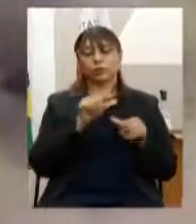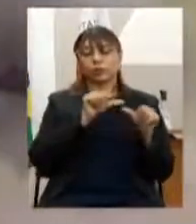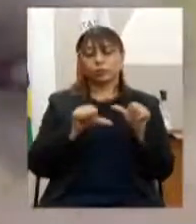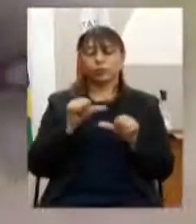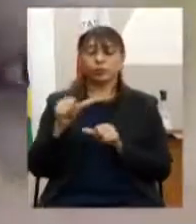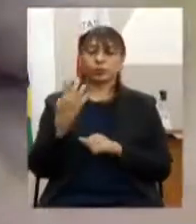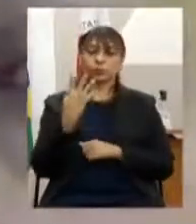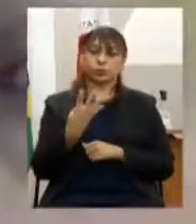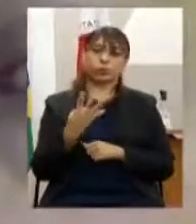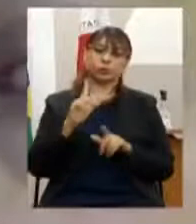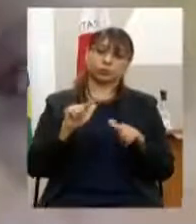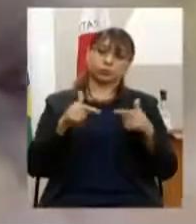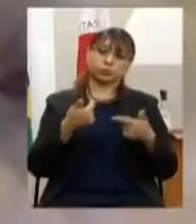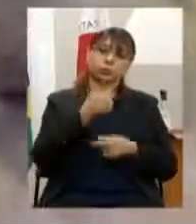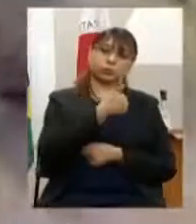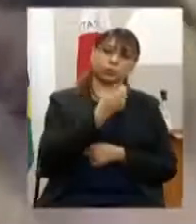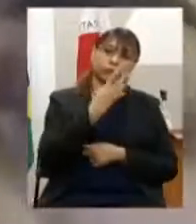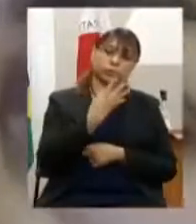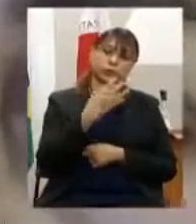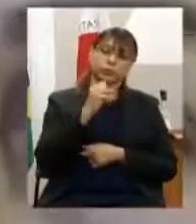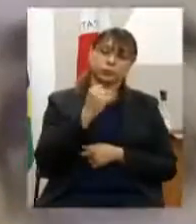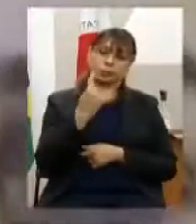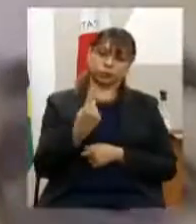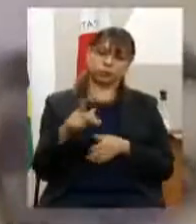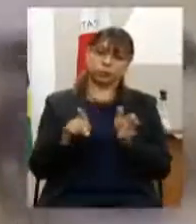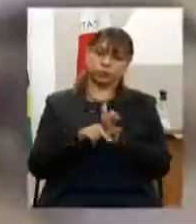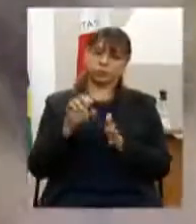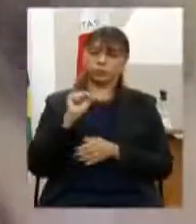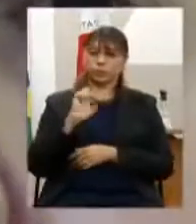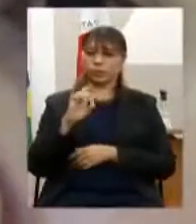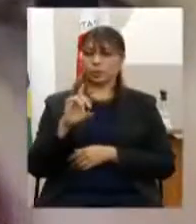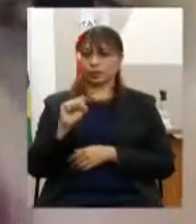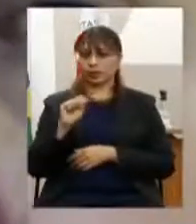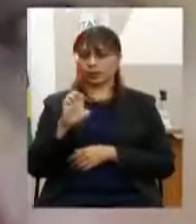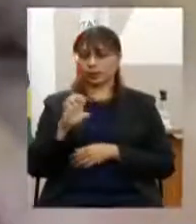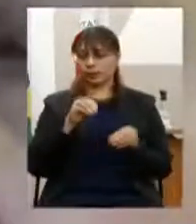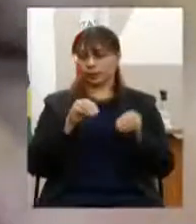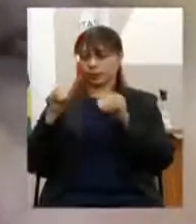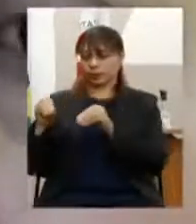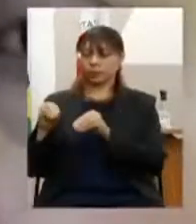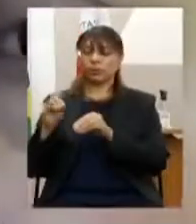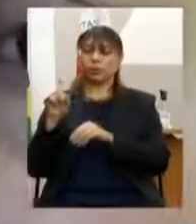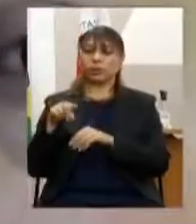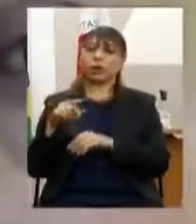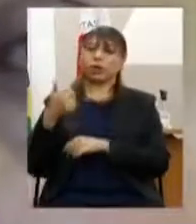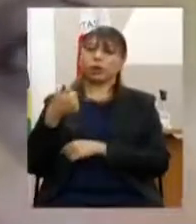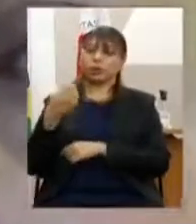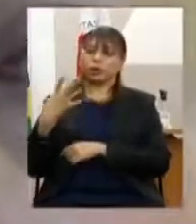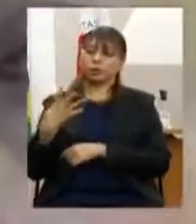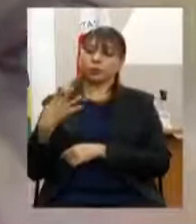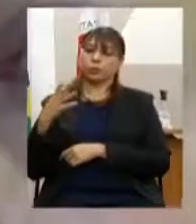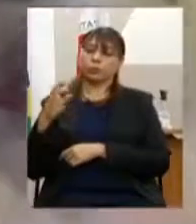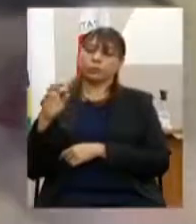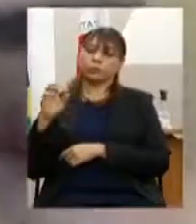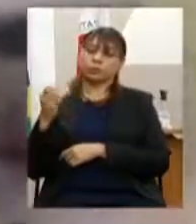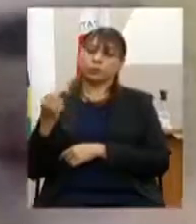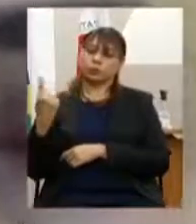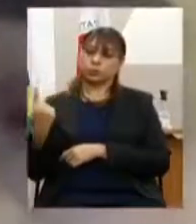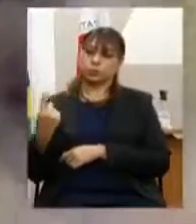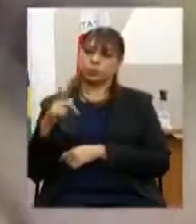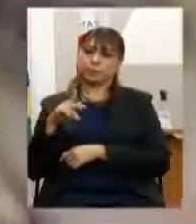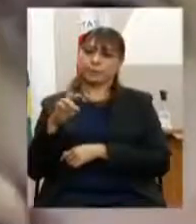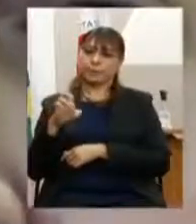unidade orçamentária 1481 da CEDESI para a unidade orçamentária 4251 do FEIAS